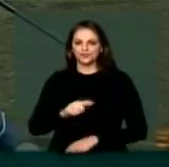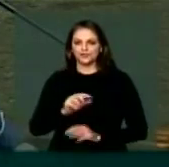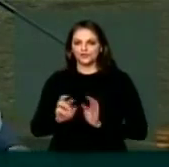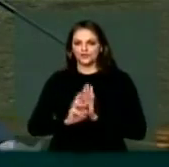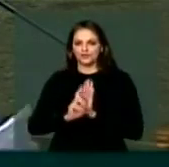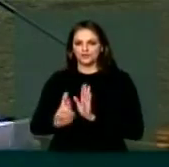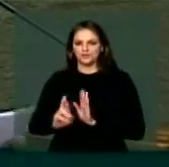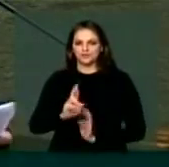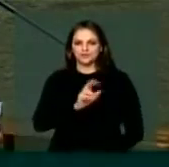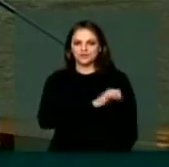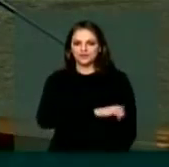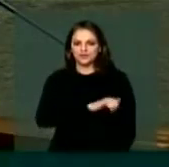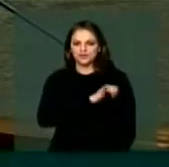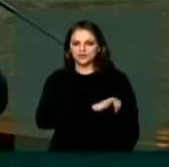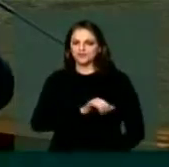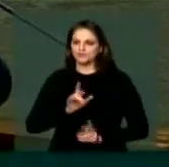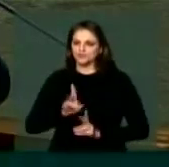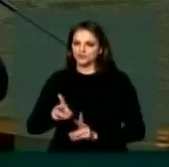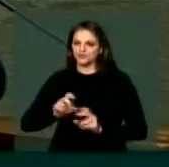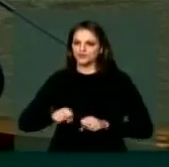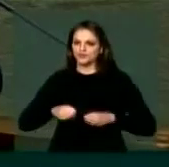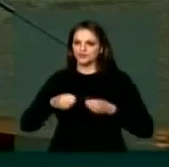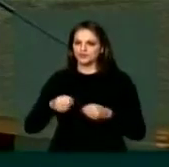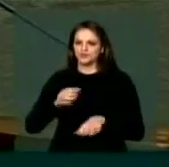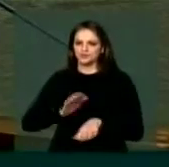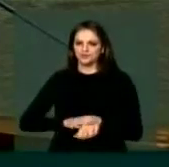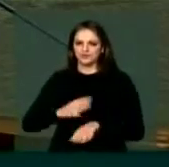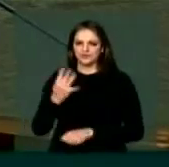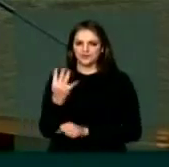empenho, como sempre, nos próximos quatro anos.